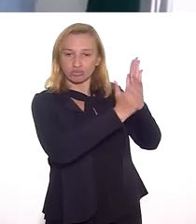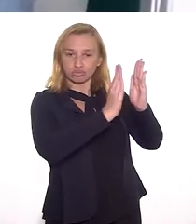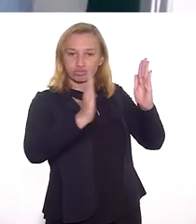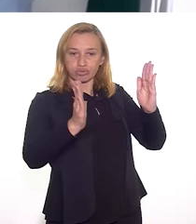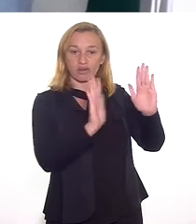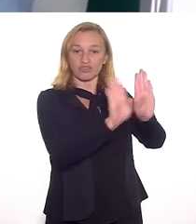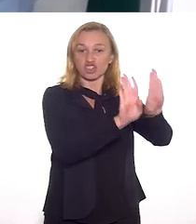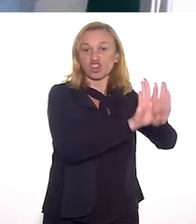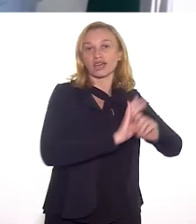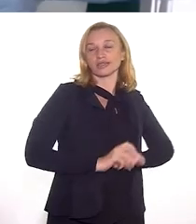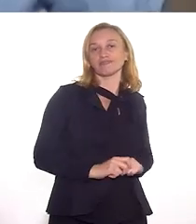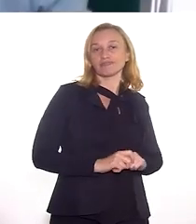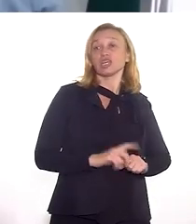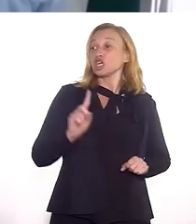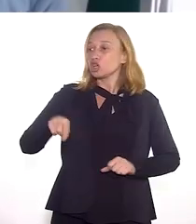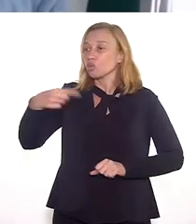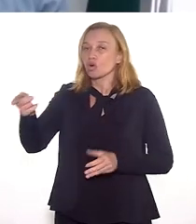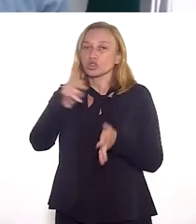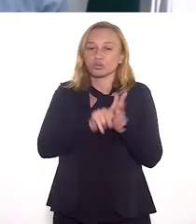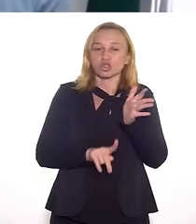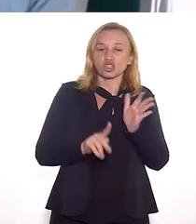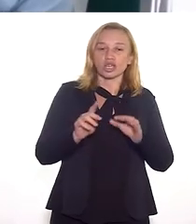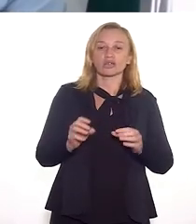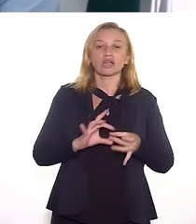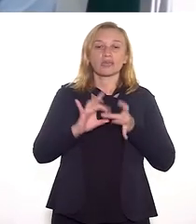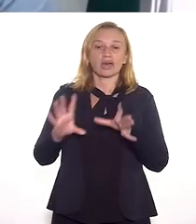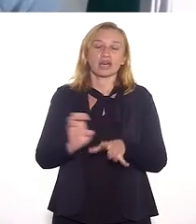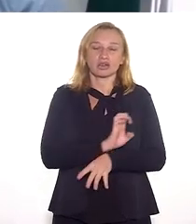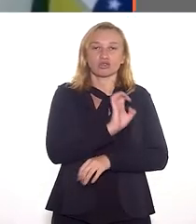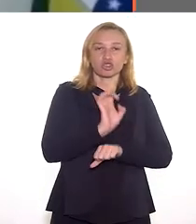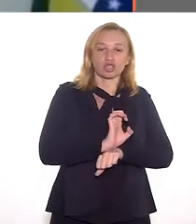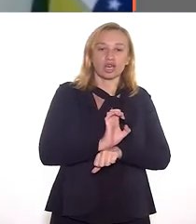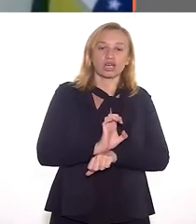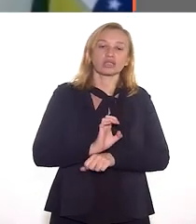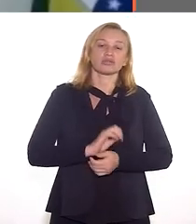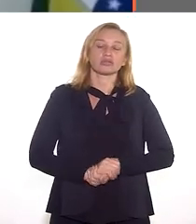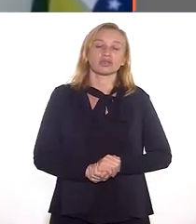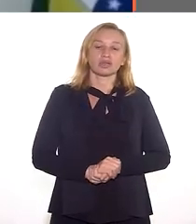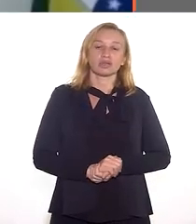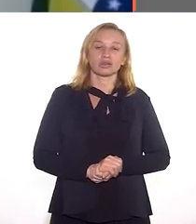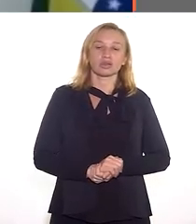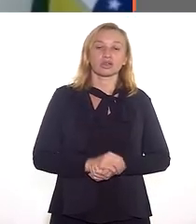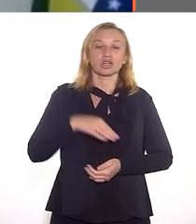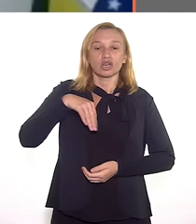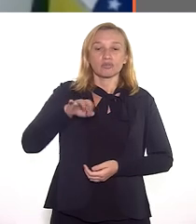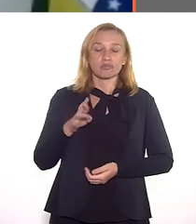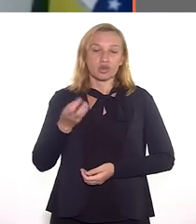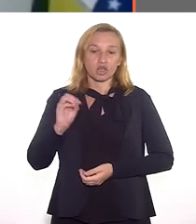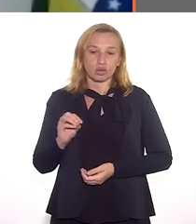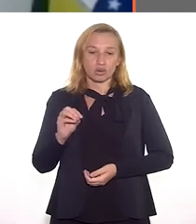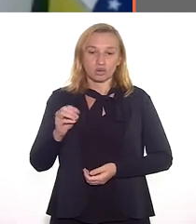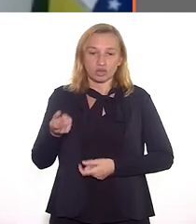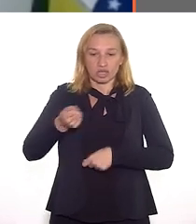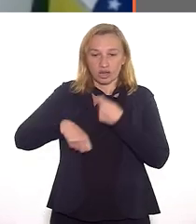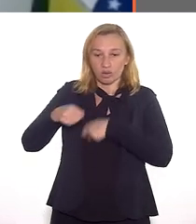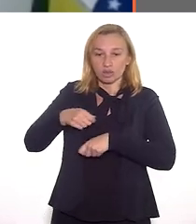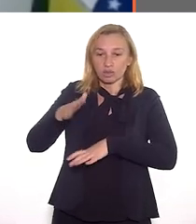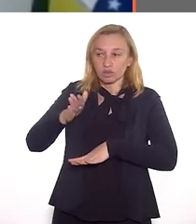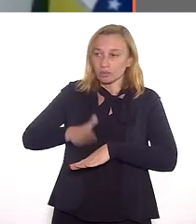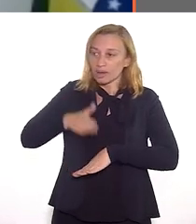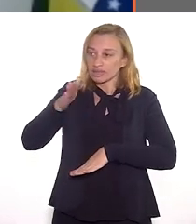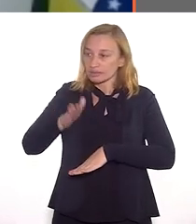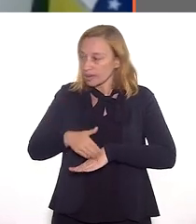biblioteca comunitária fechada. Então, coisas assim. E o outro projeto, permitir que o Estado fomente